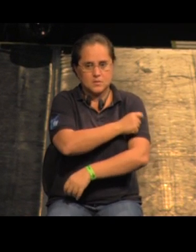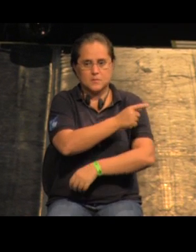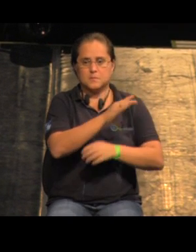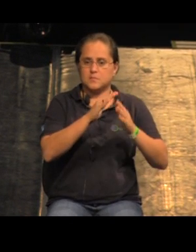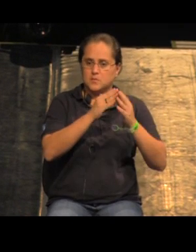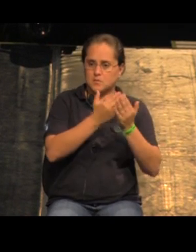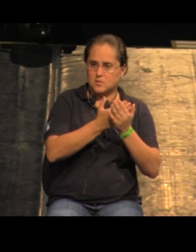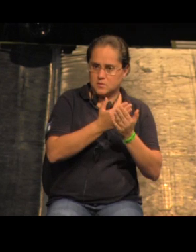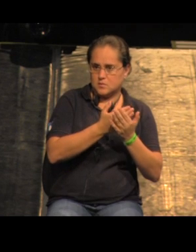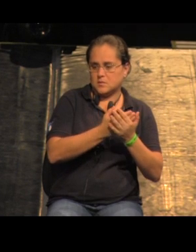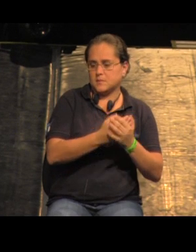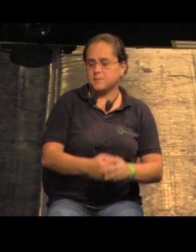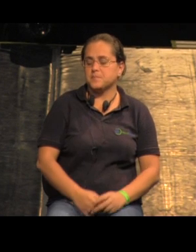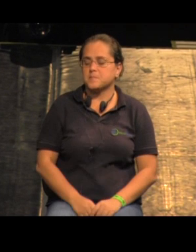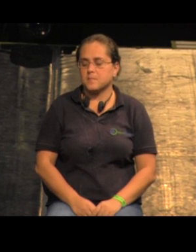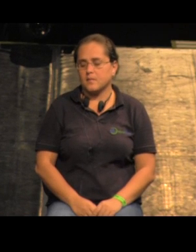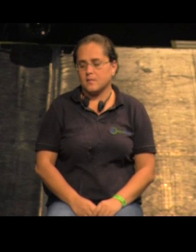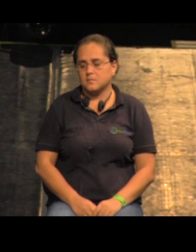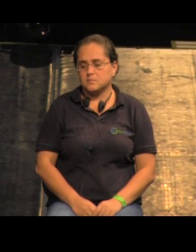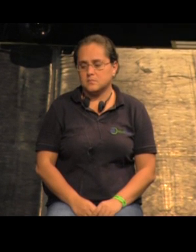deram conta de fazer isso daí